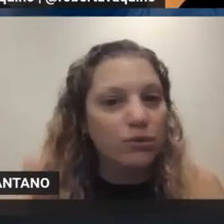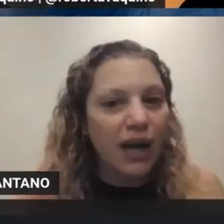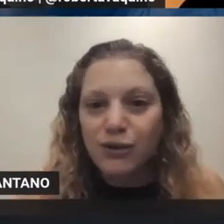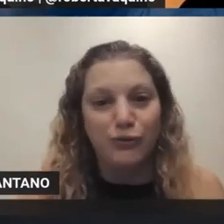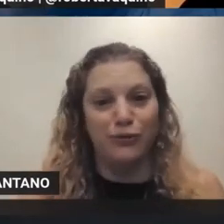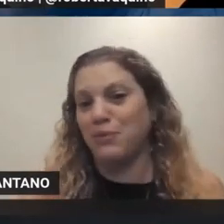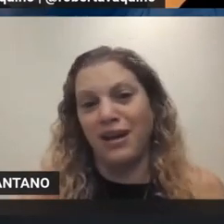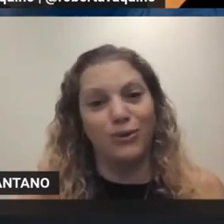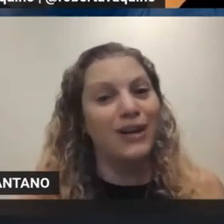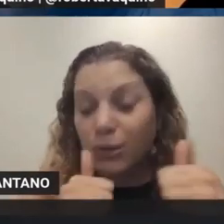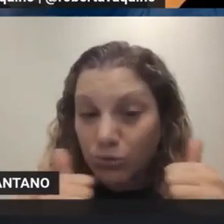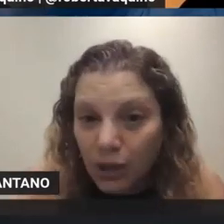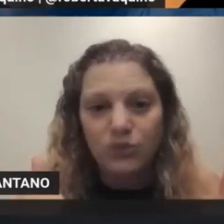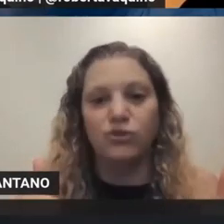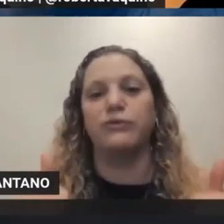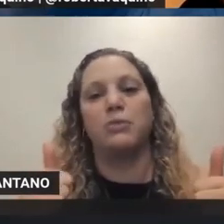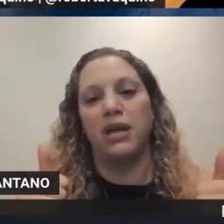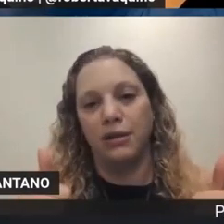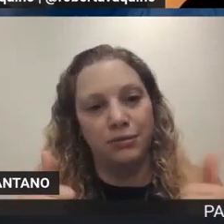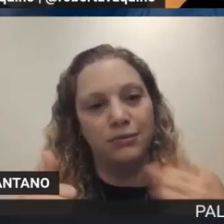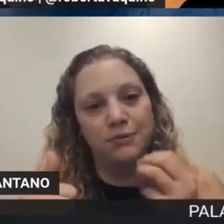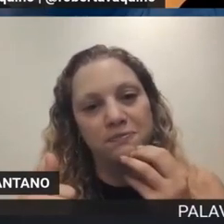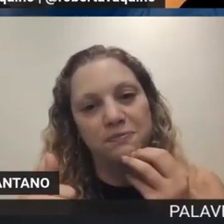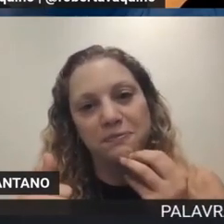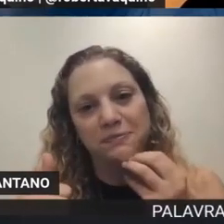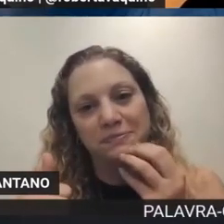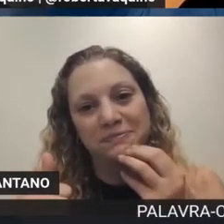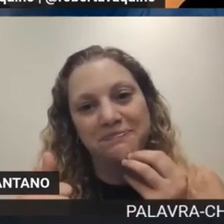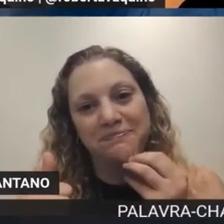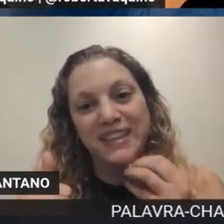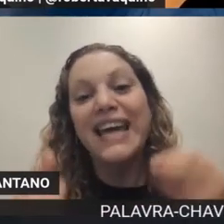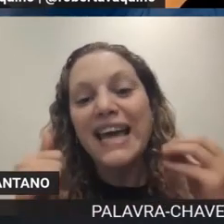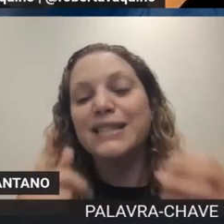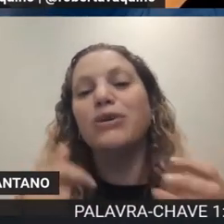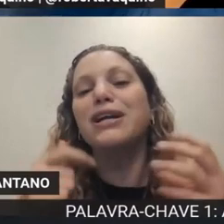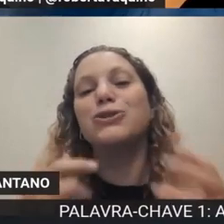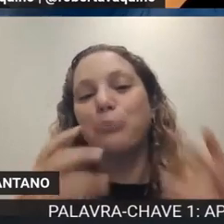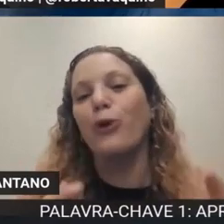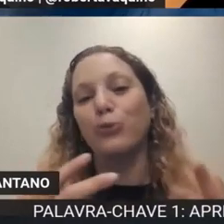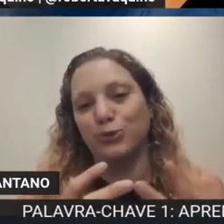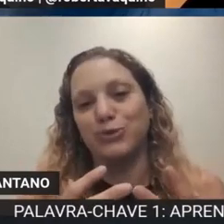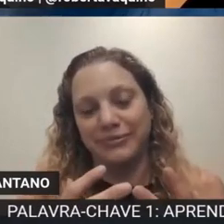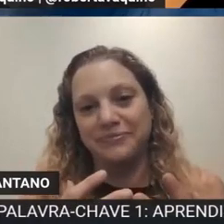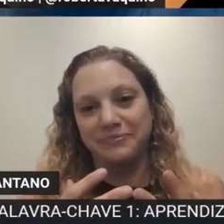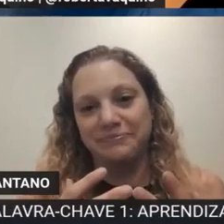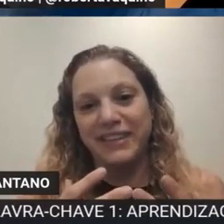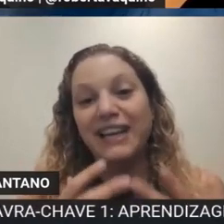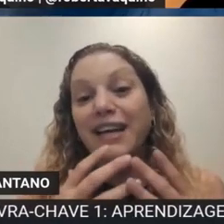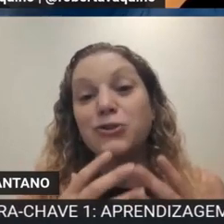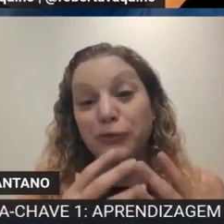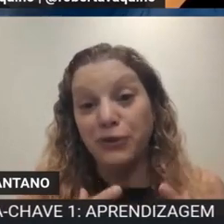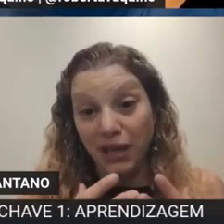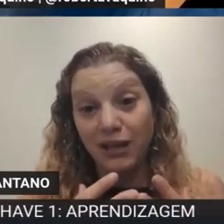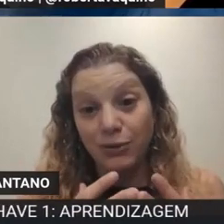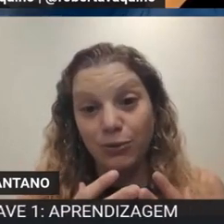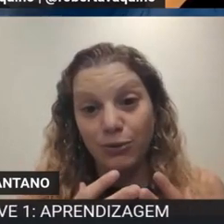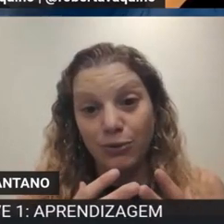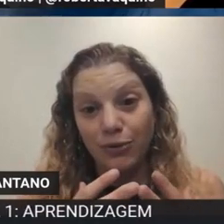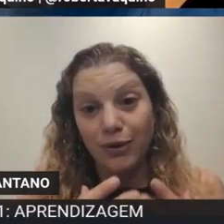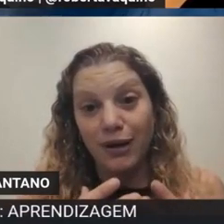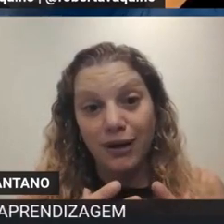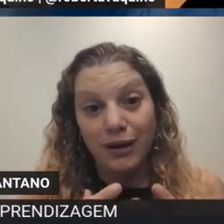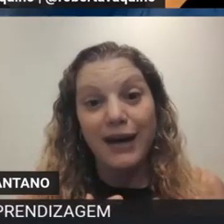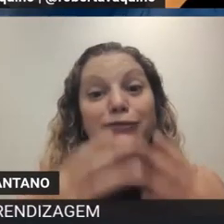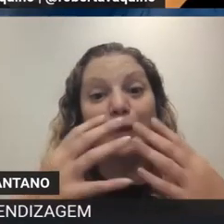e o cérebro não tá em sofrimento elas não estão em sofrimento e esse é o grande ponto quem tá em sofrimento